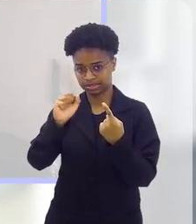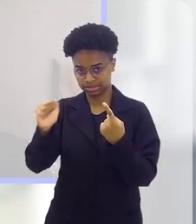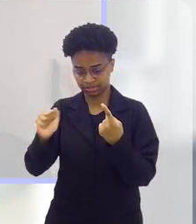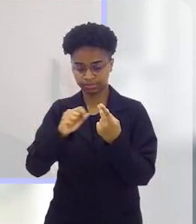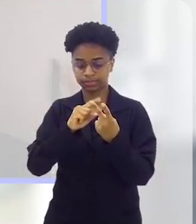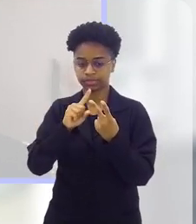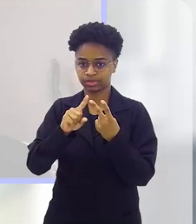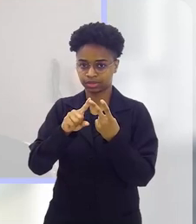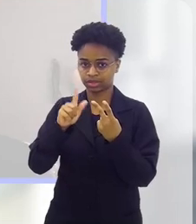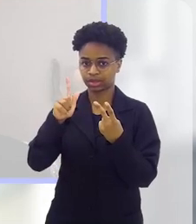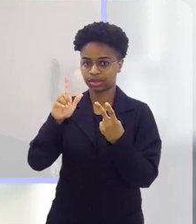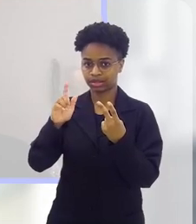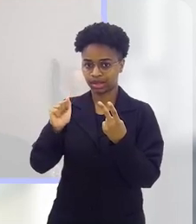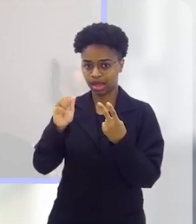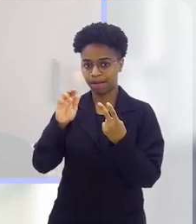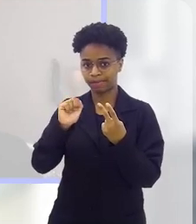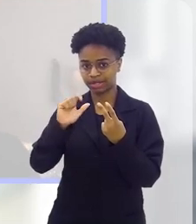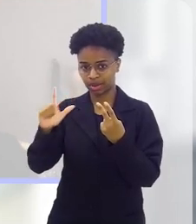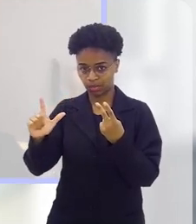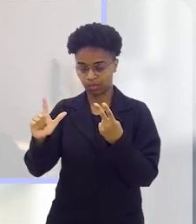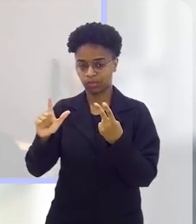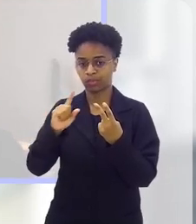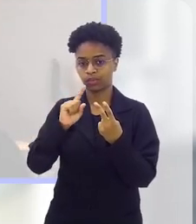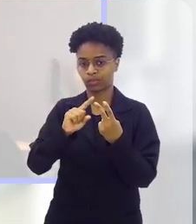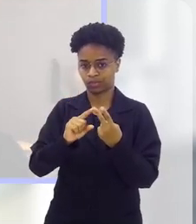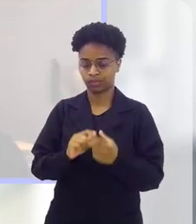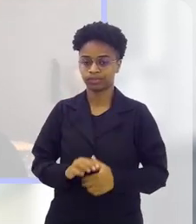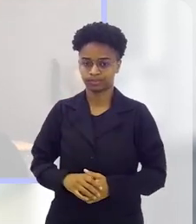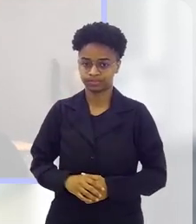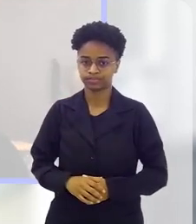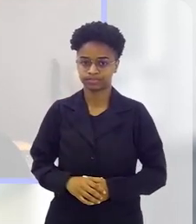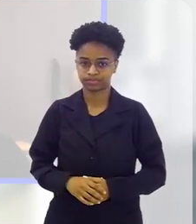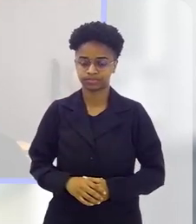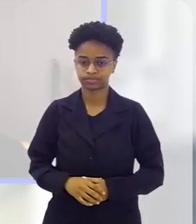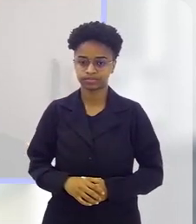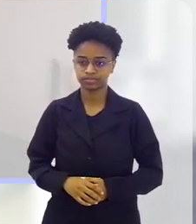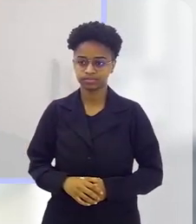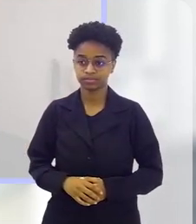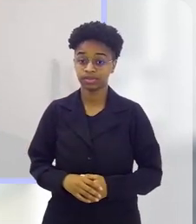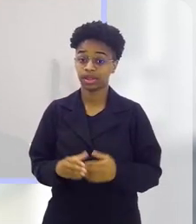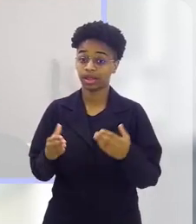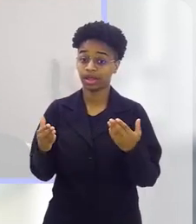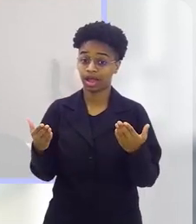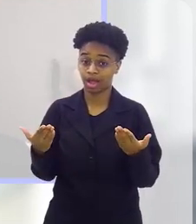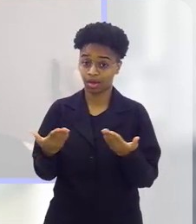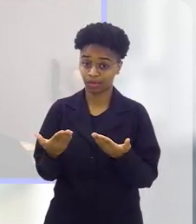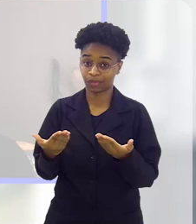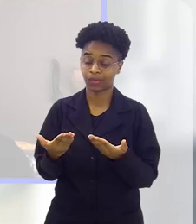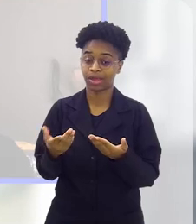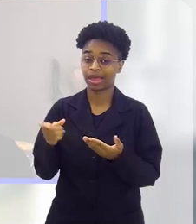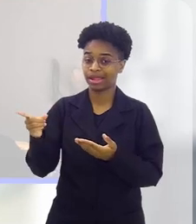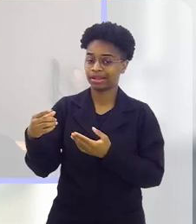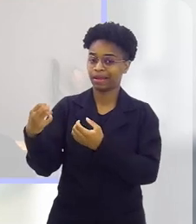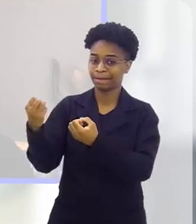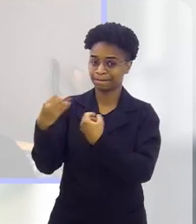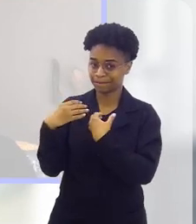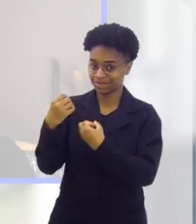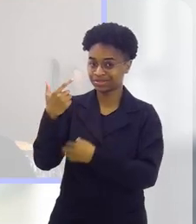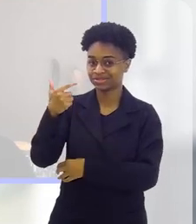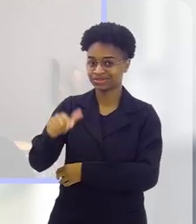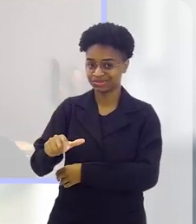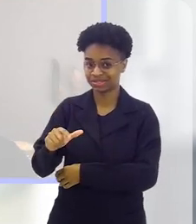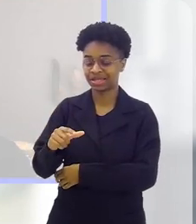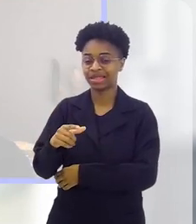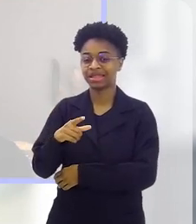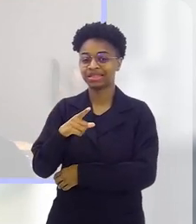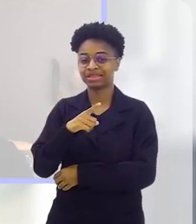Larissa. Larissa e Gabriela. E o Gabriel, é. E agora ganhei, que ele voltou a me ensinar,